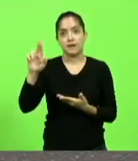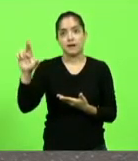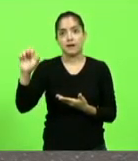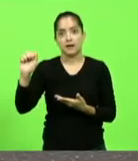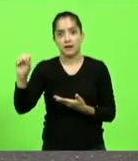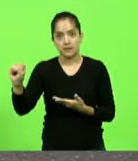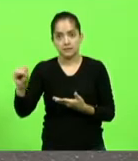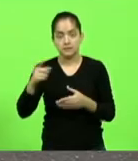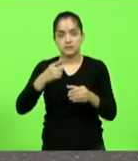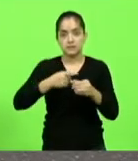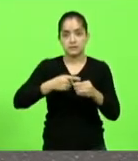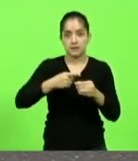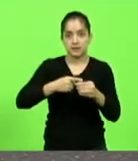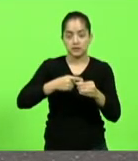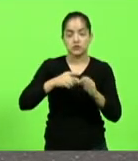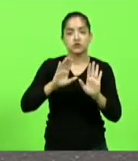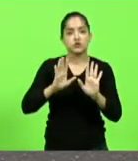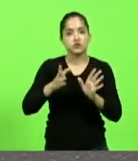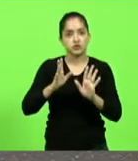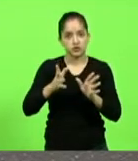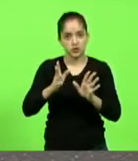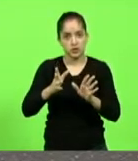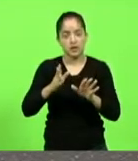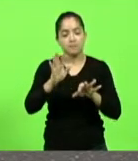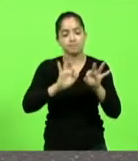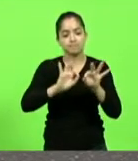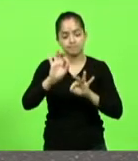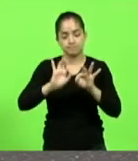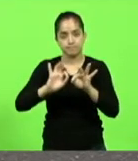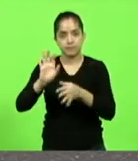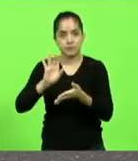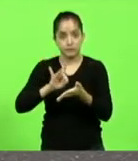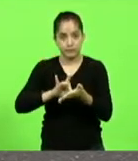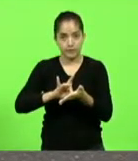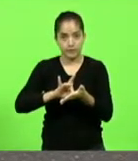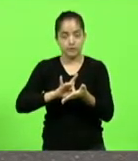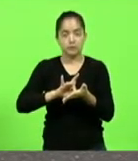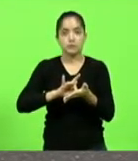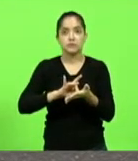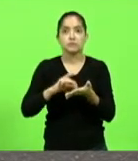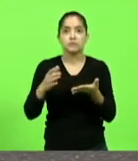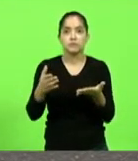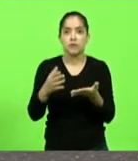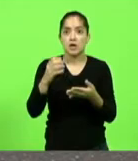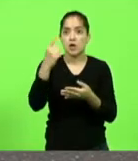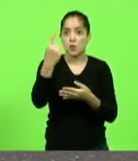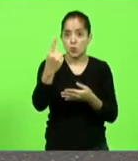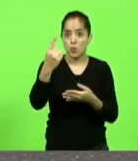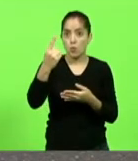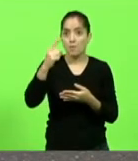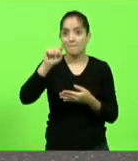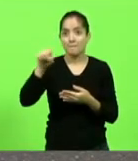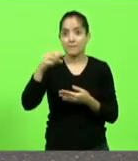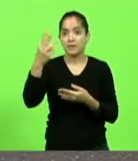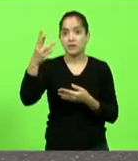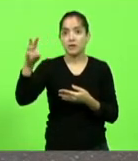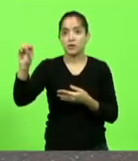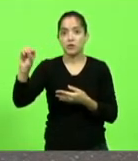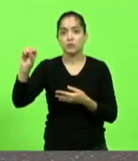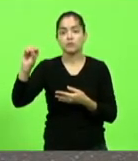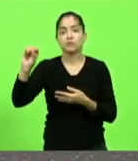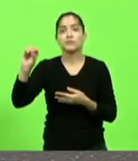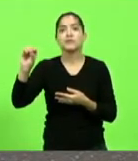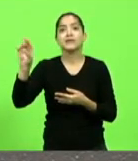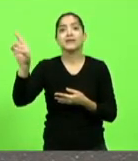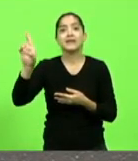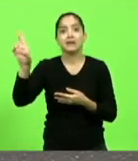investimento já realizado deputado Berlanda de um bilhão e trezentos milhões deputado Silvio